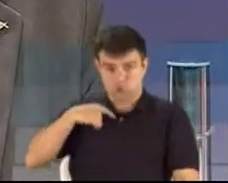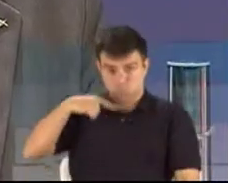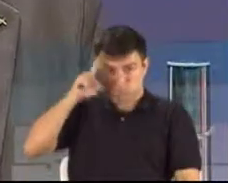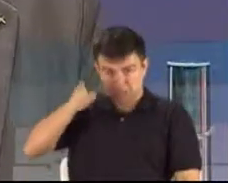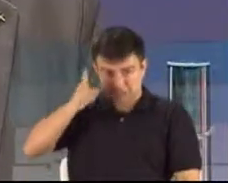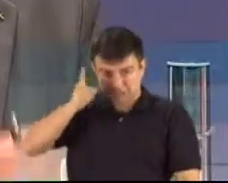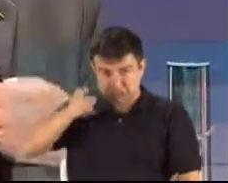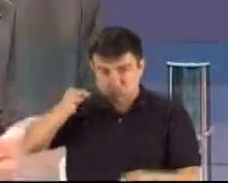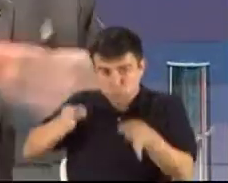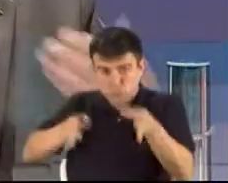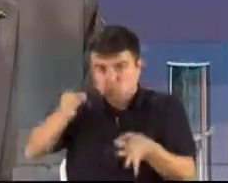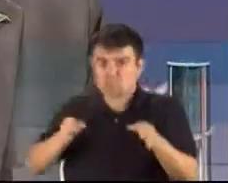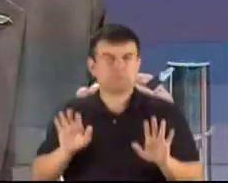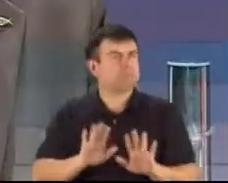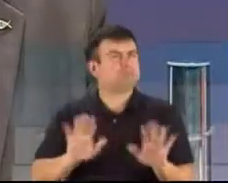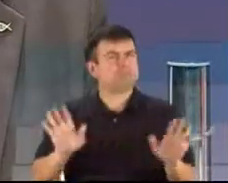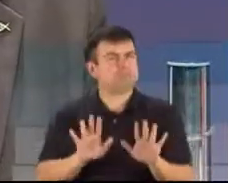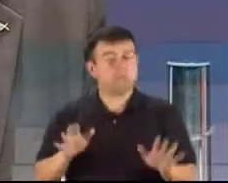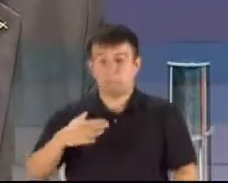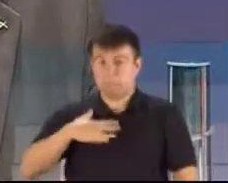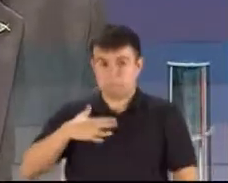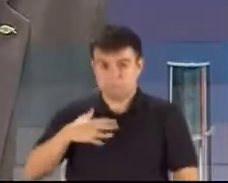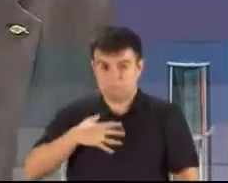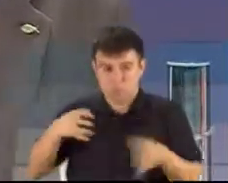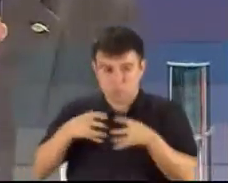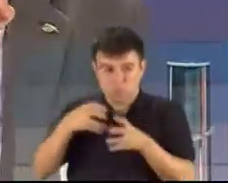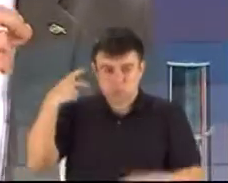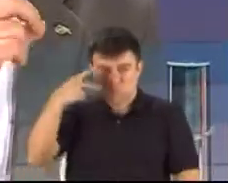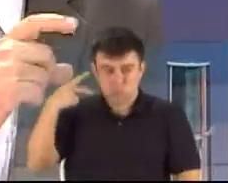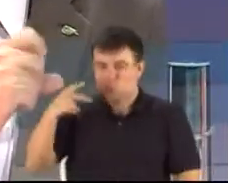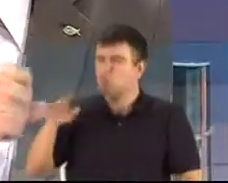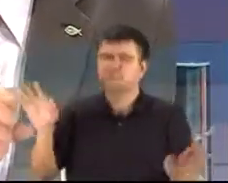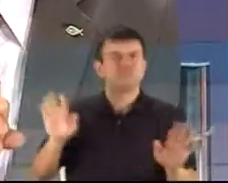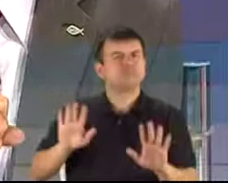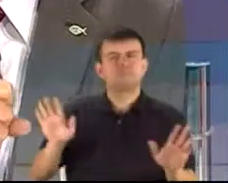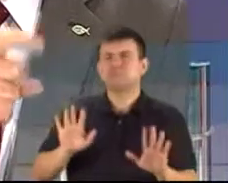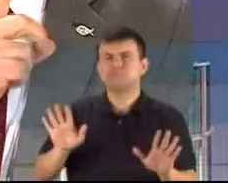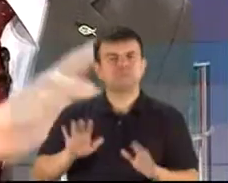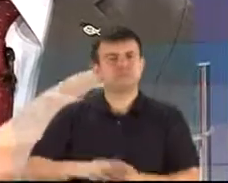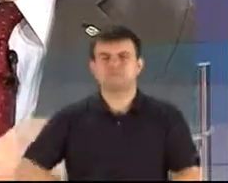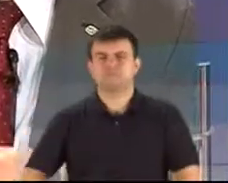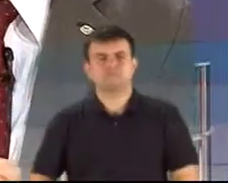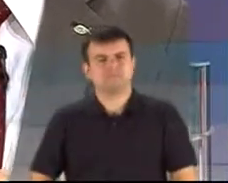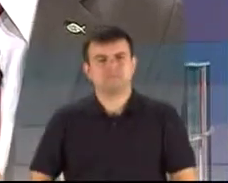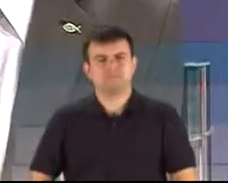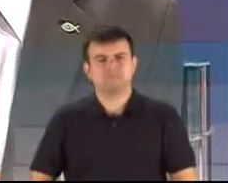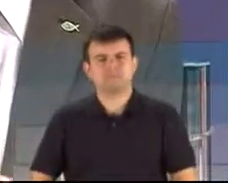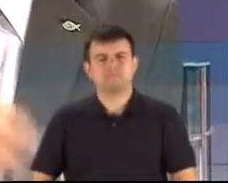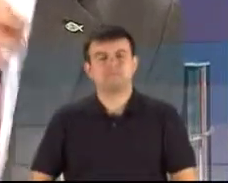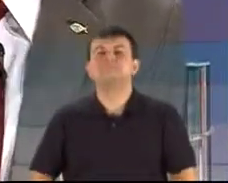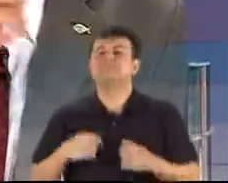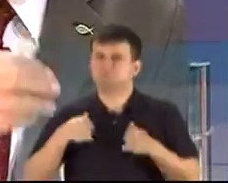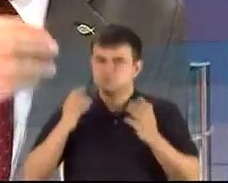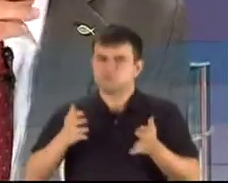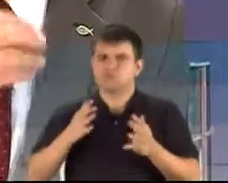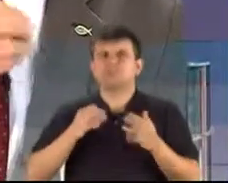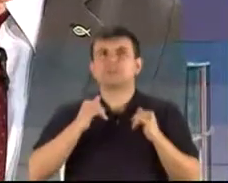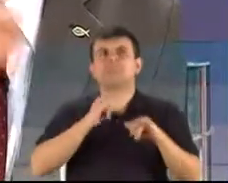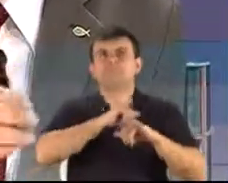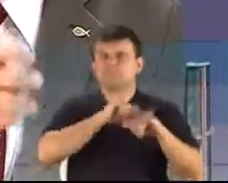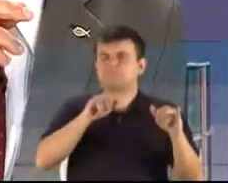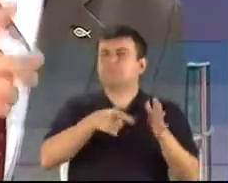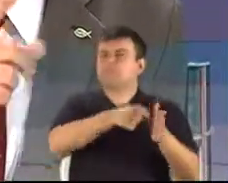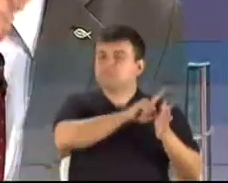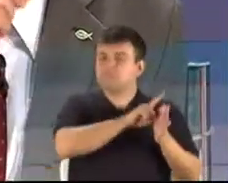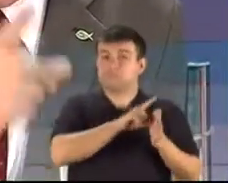pessoas, entendeu? E nem o meu partido julga as pessoas. E isso aí eu quero dizer, o eu já tenho dito por aí, o PSC é um partido